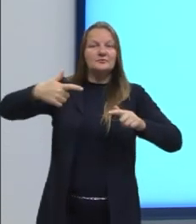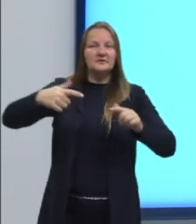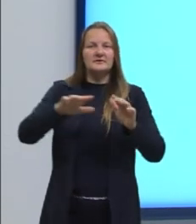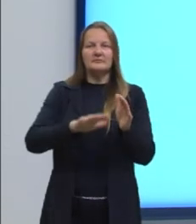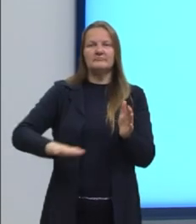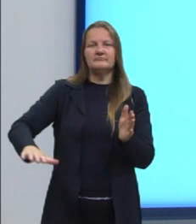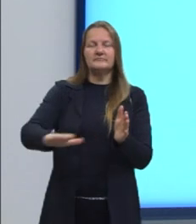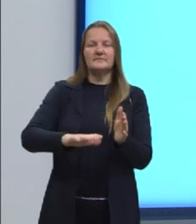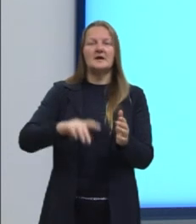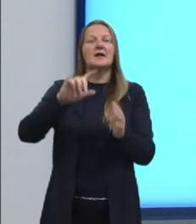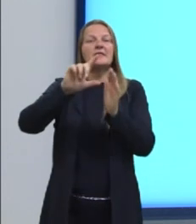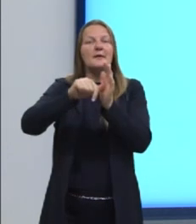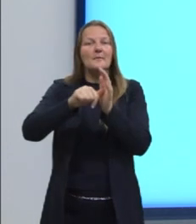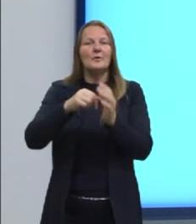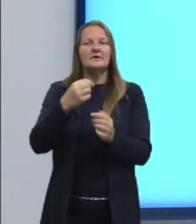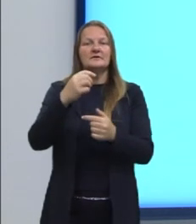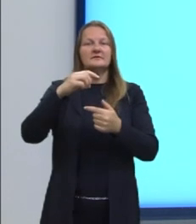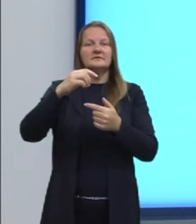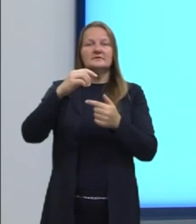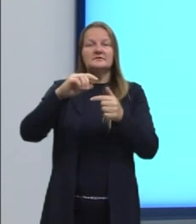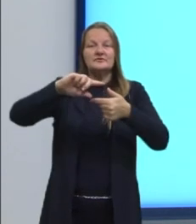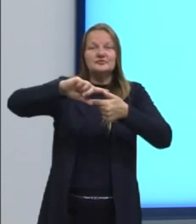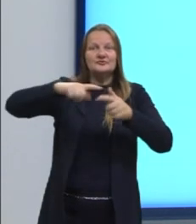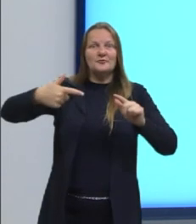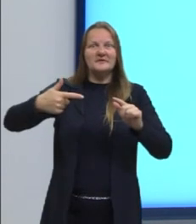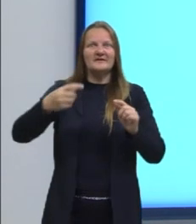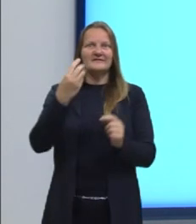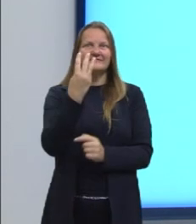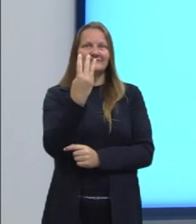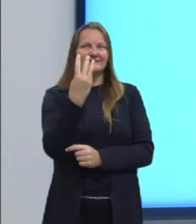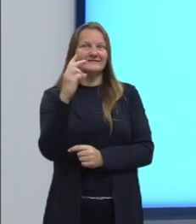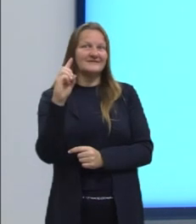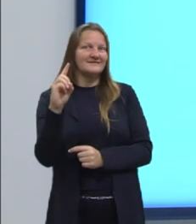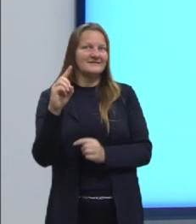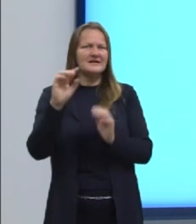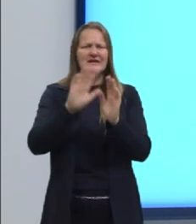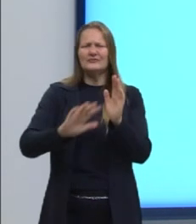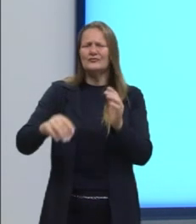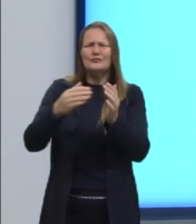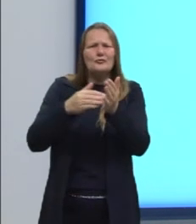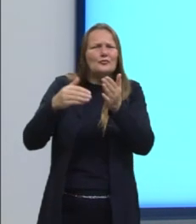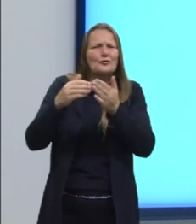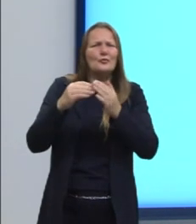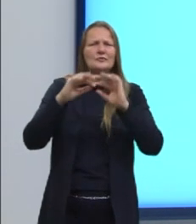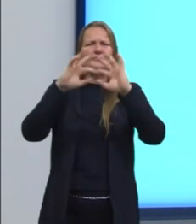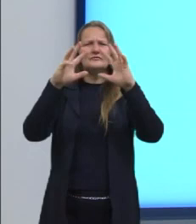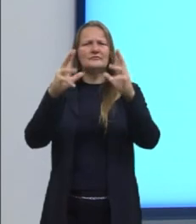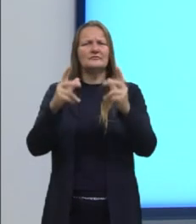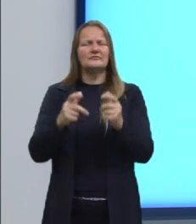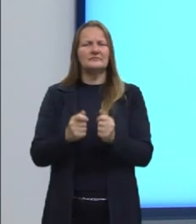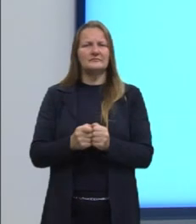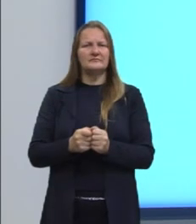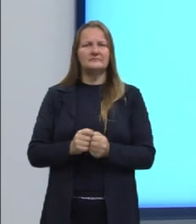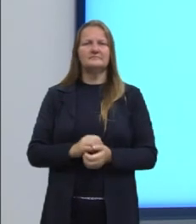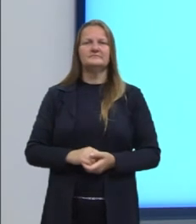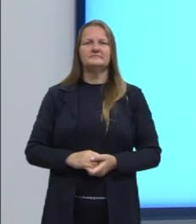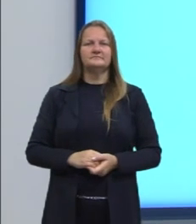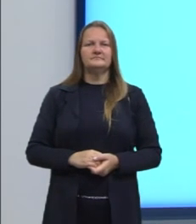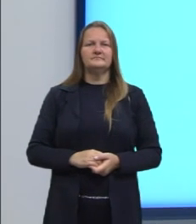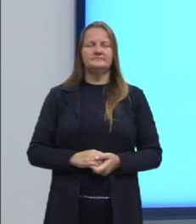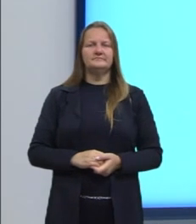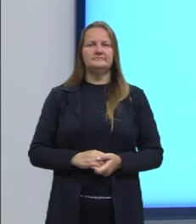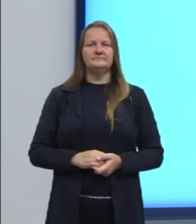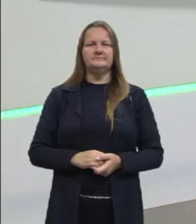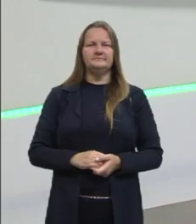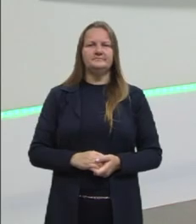entramos na geometria espacial. Então, nós estudamos todas as figuras espaciais, né? É bacana, então, dar